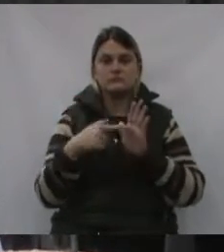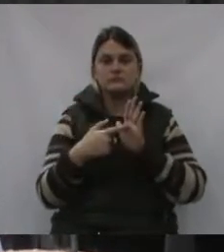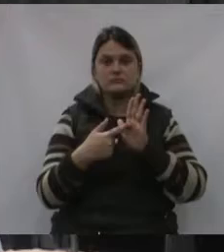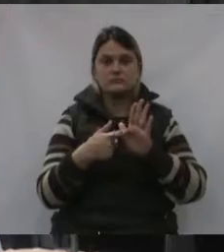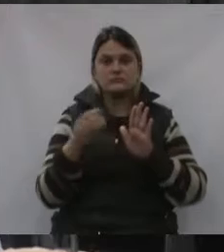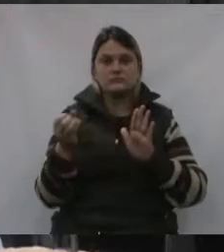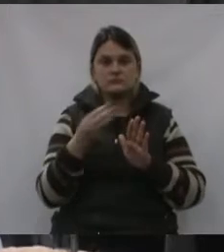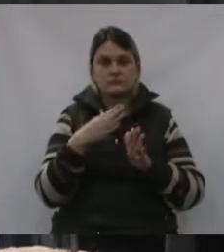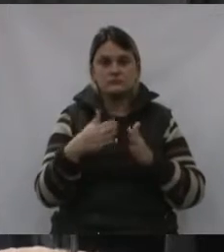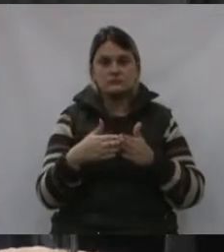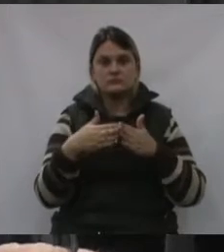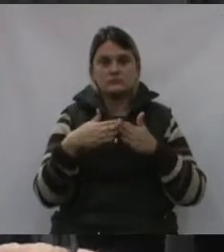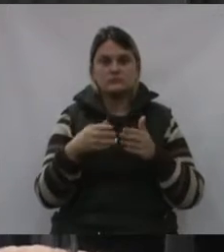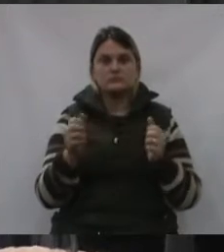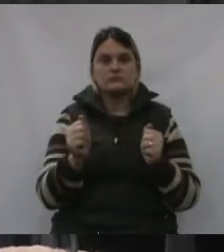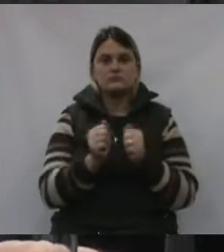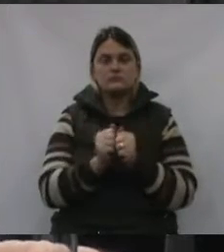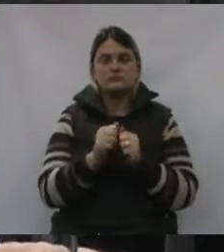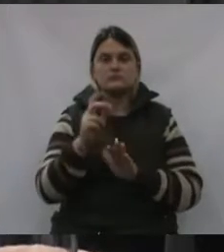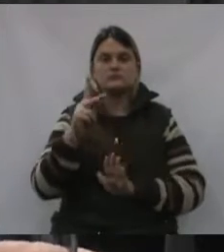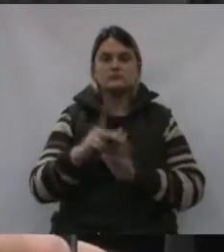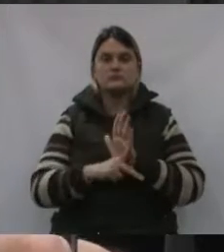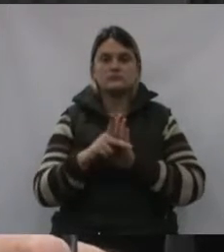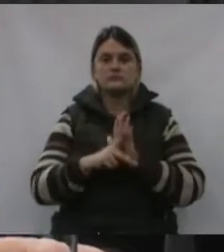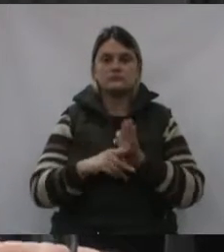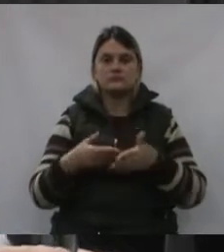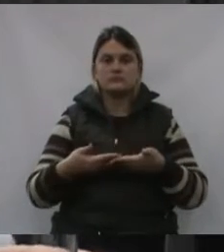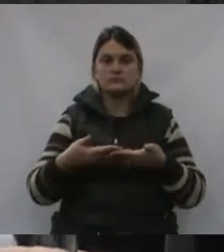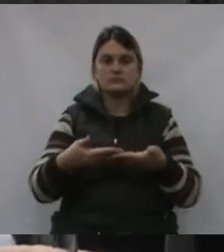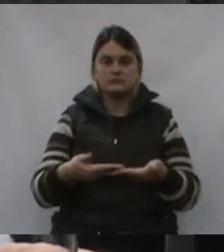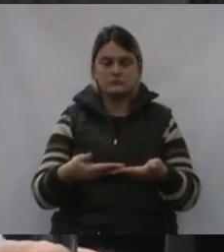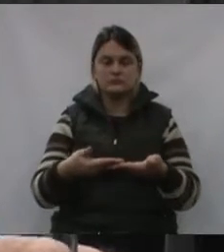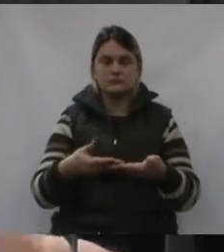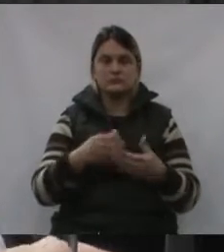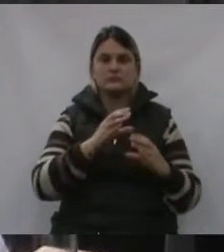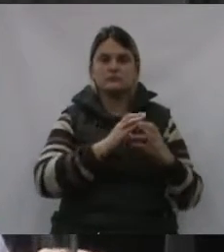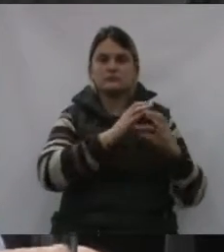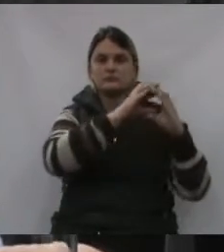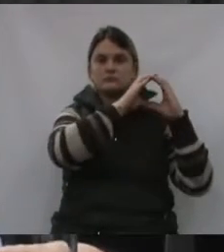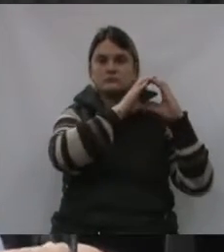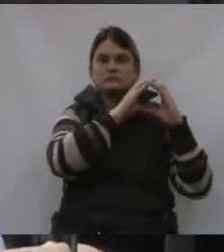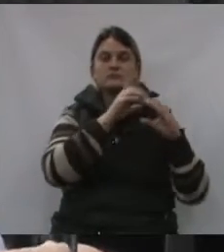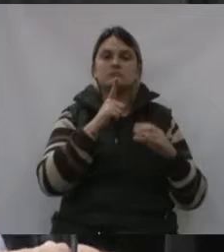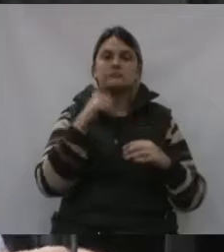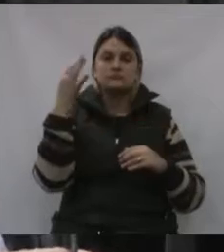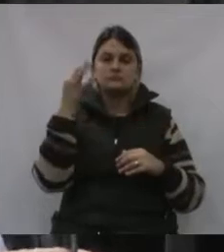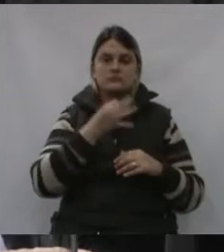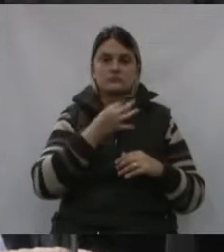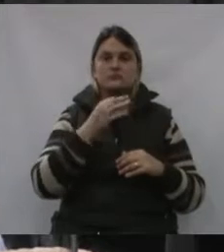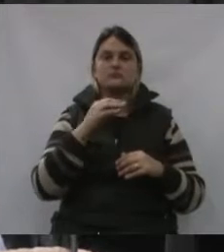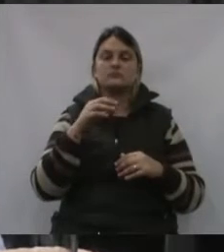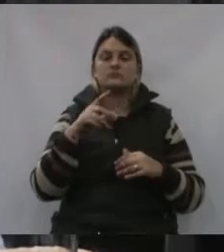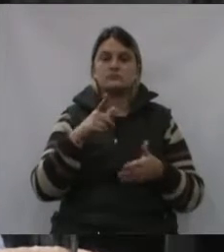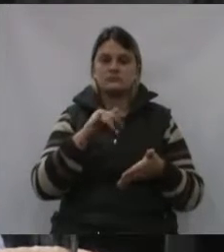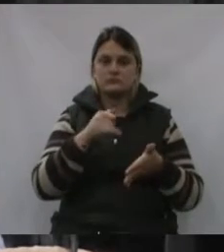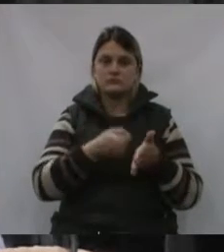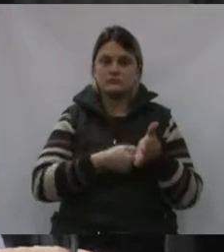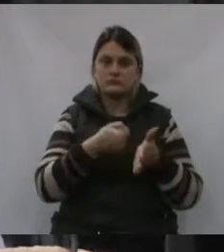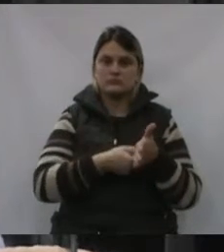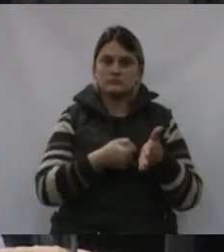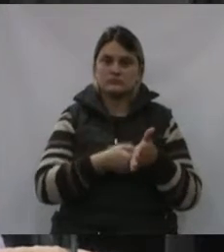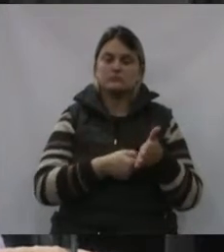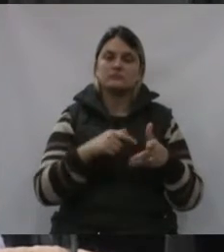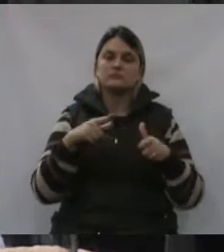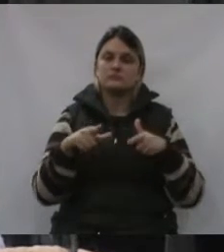pedido junto com o projeto que foi entregue por esses engenheiros e com certeza estaremos ali cobrando a execução